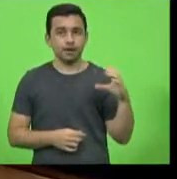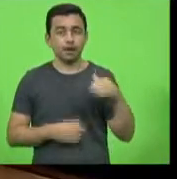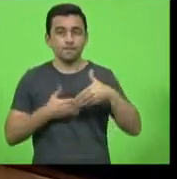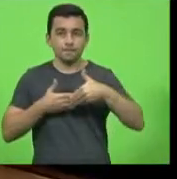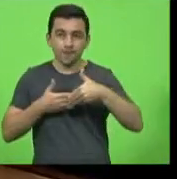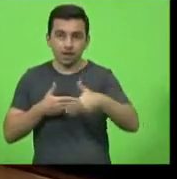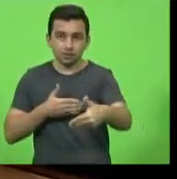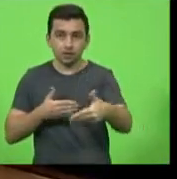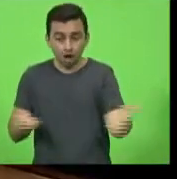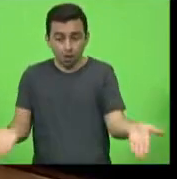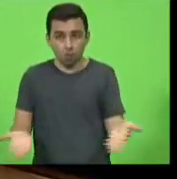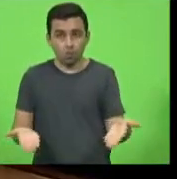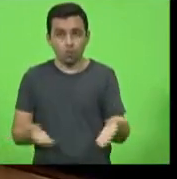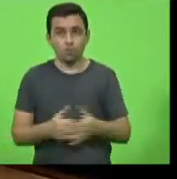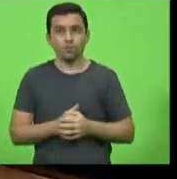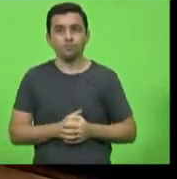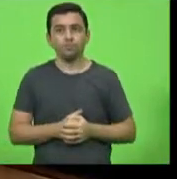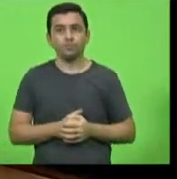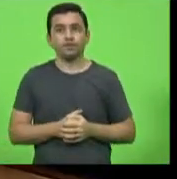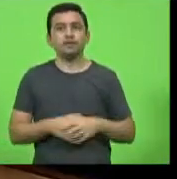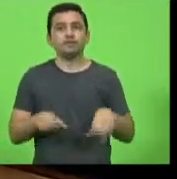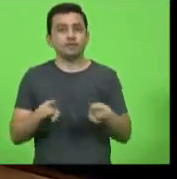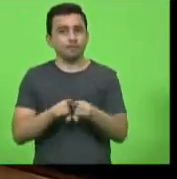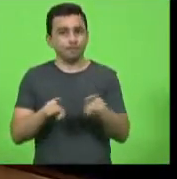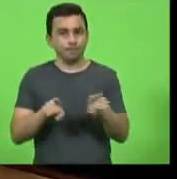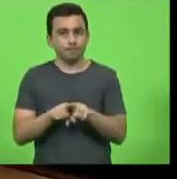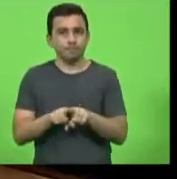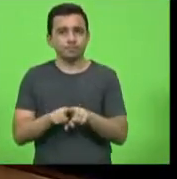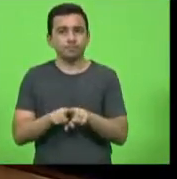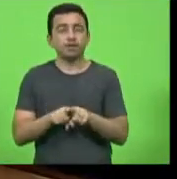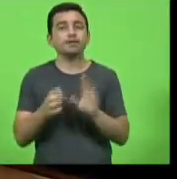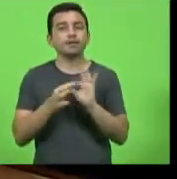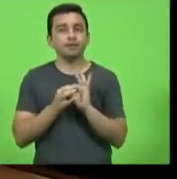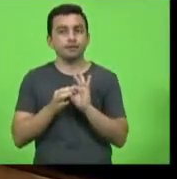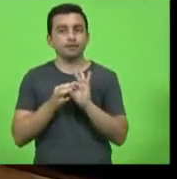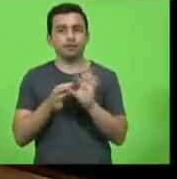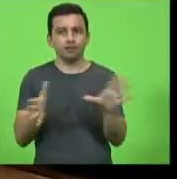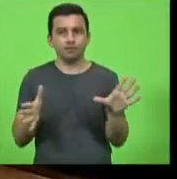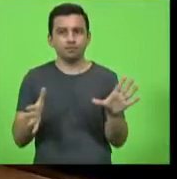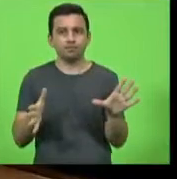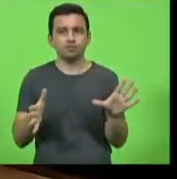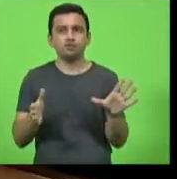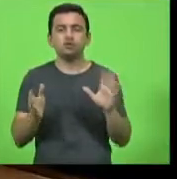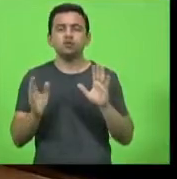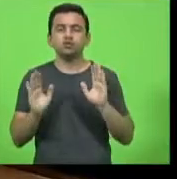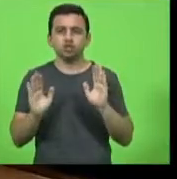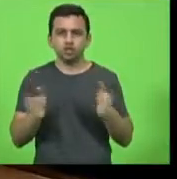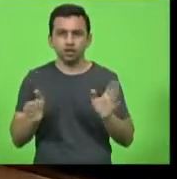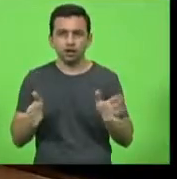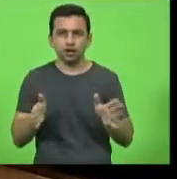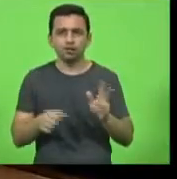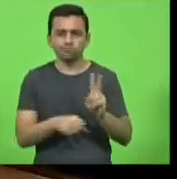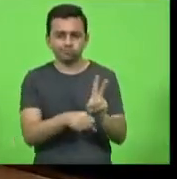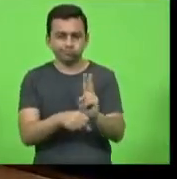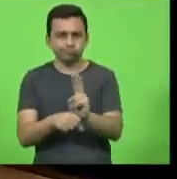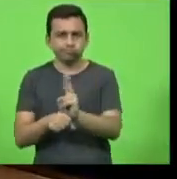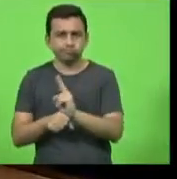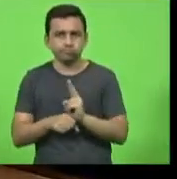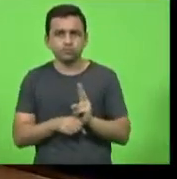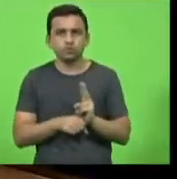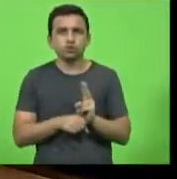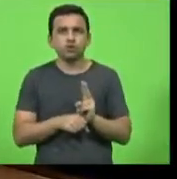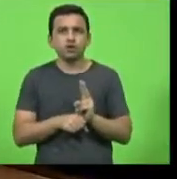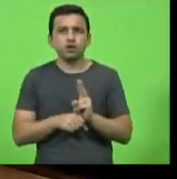desse momento. mas também liberou e já está liberado para a fiscalização das